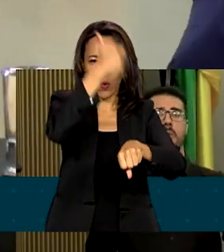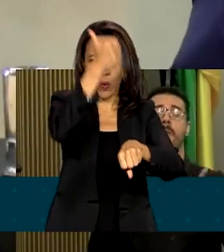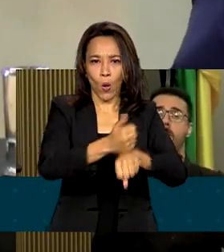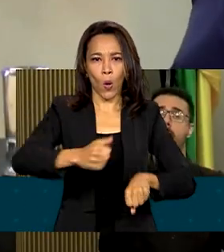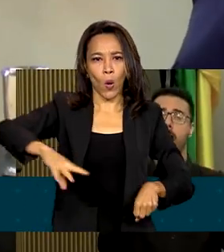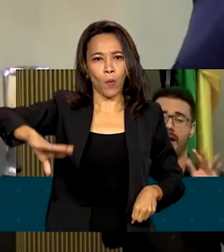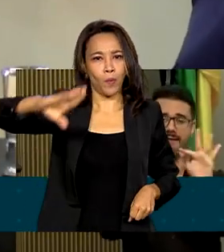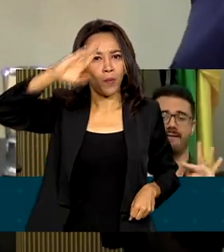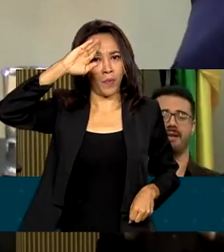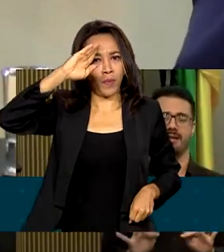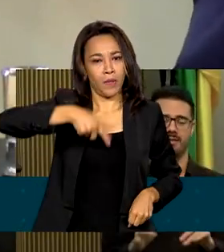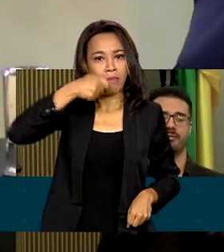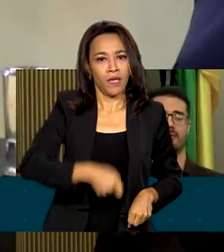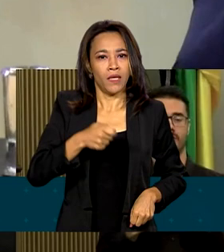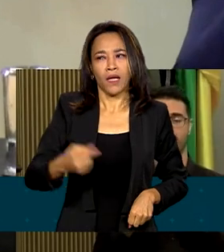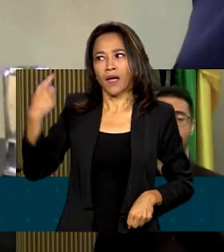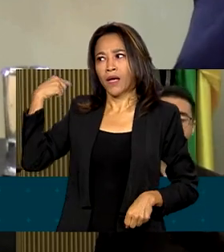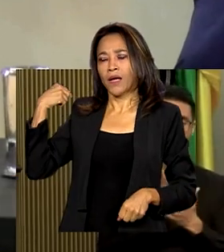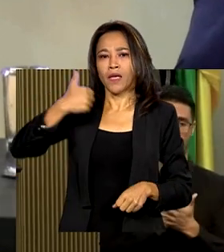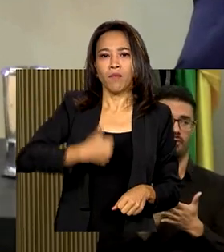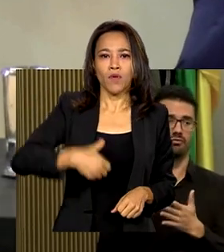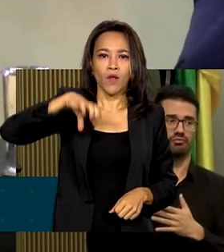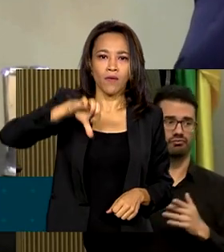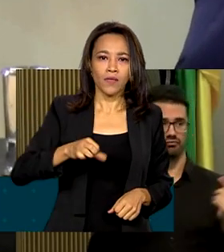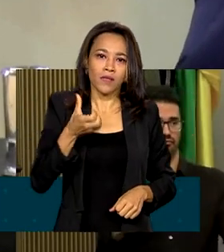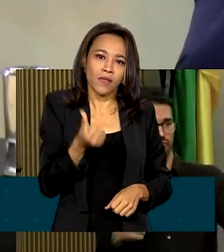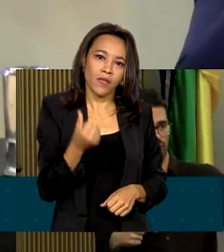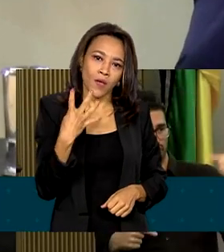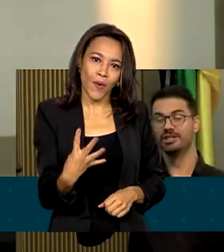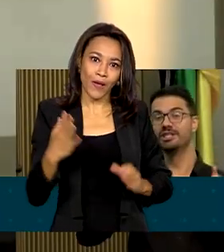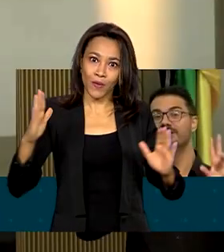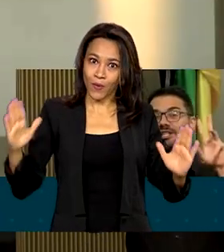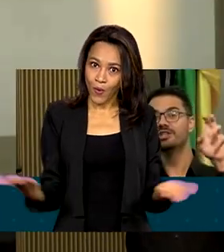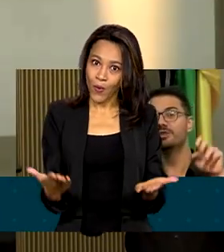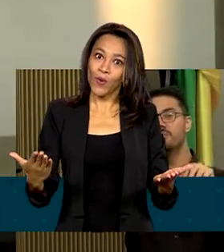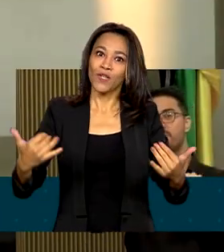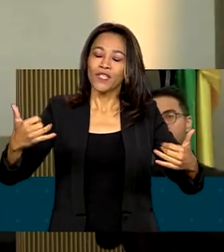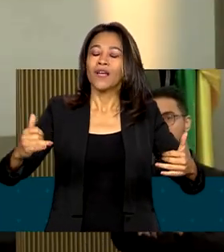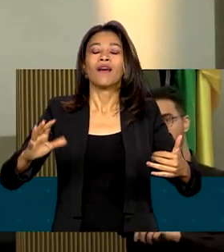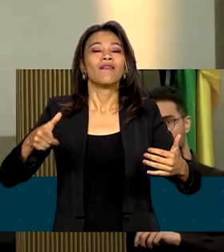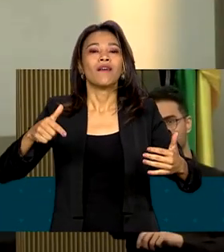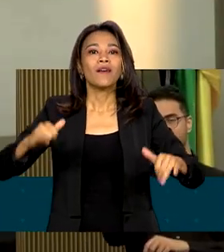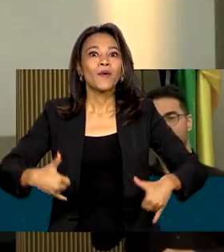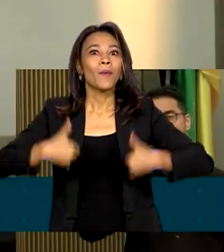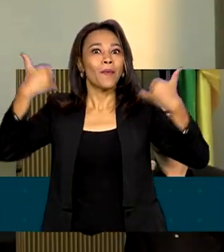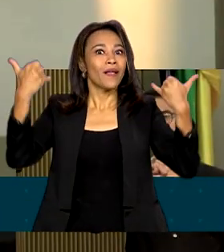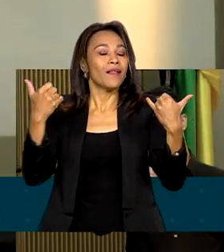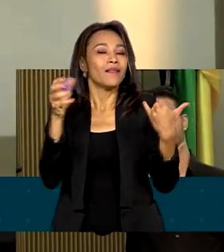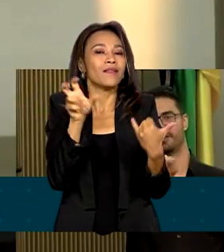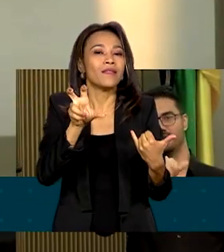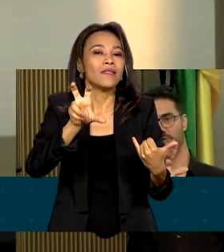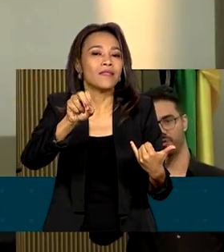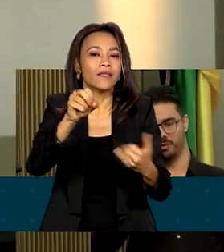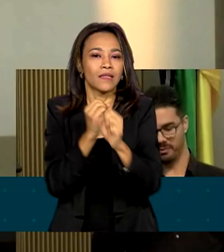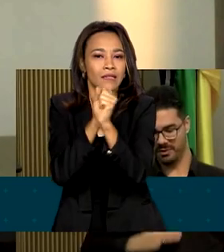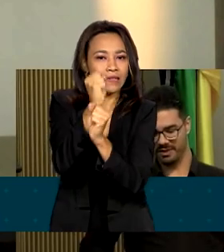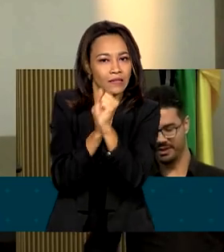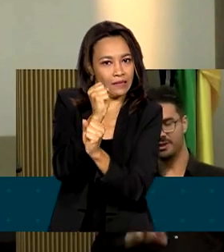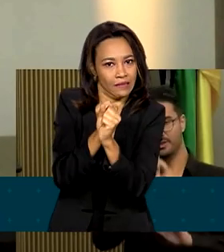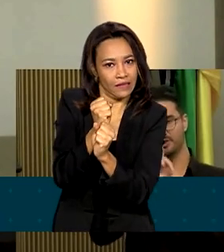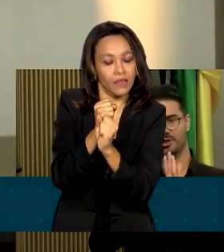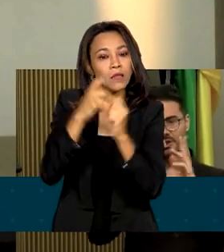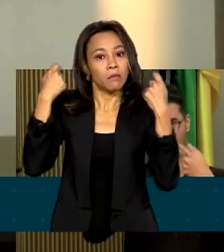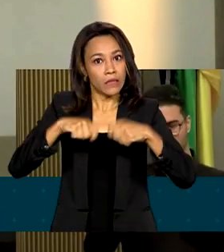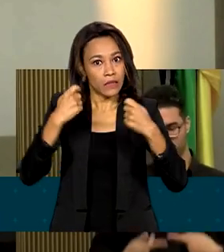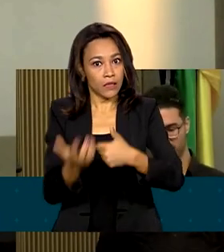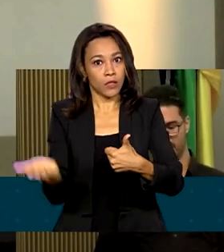1964 completa 59 anos. Segundo o Ministério dos Direitos Humanos, é preciso